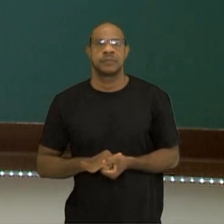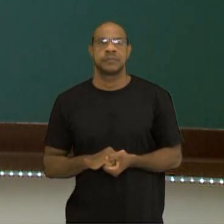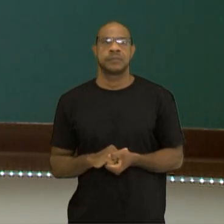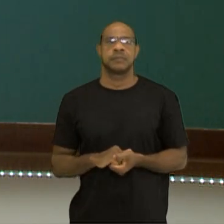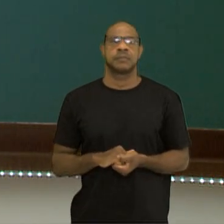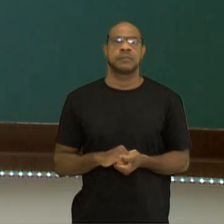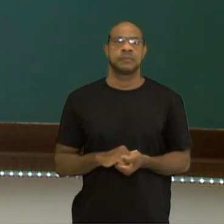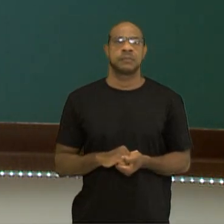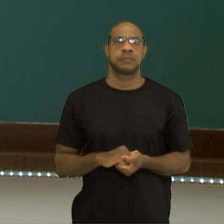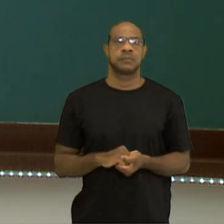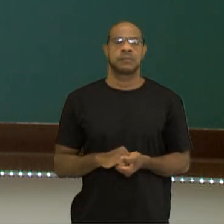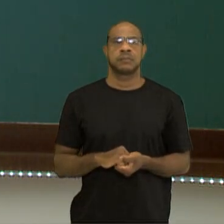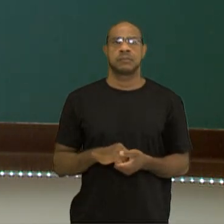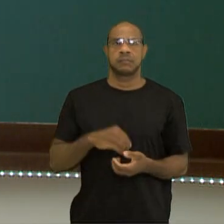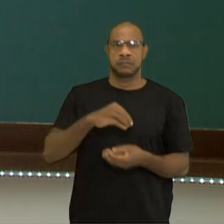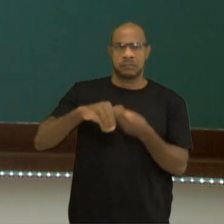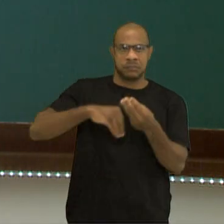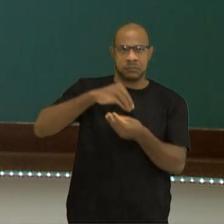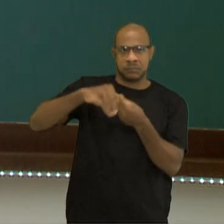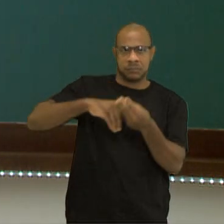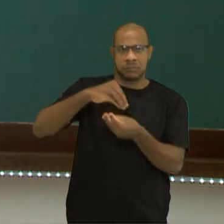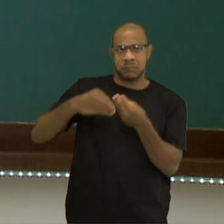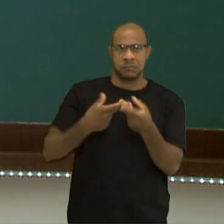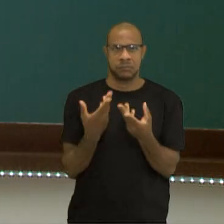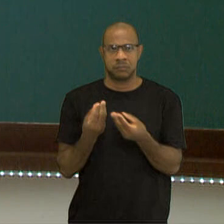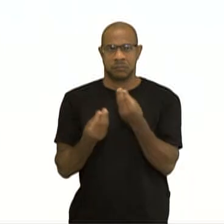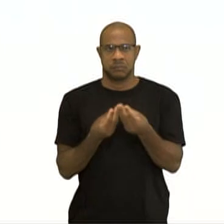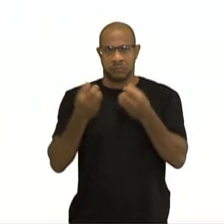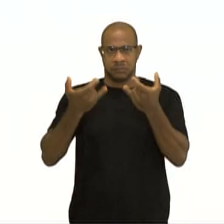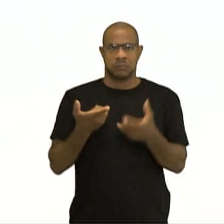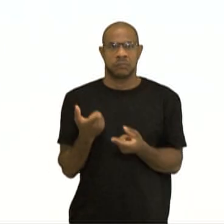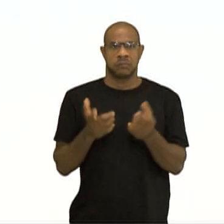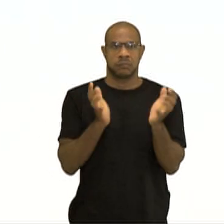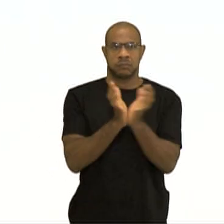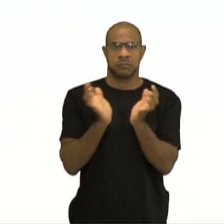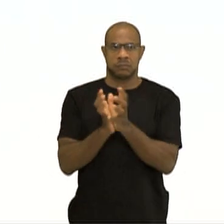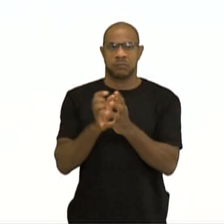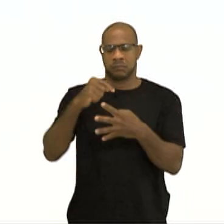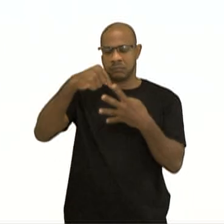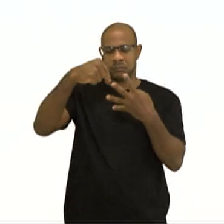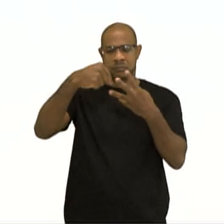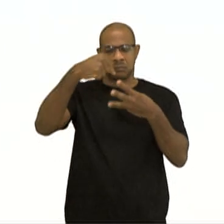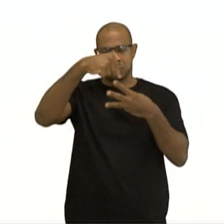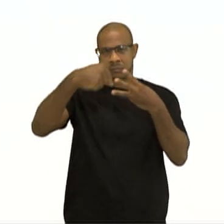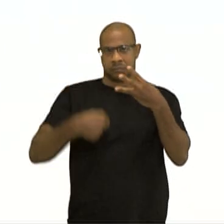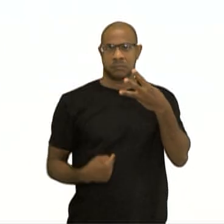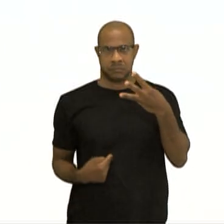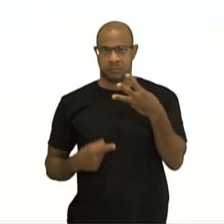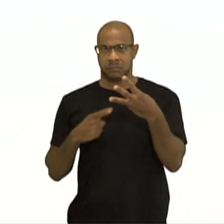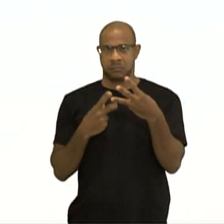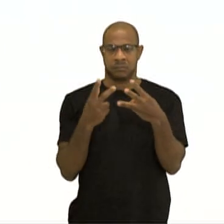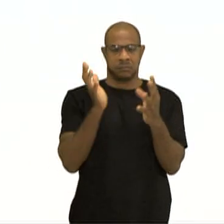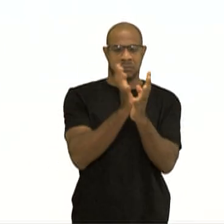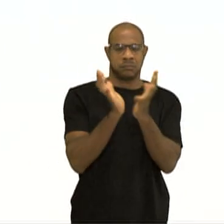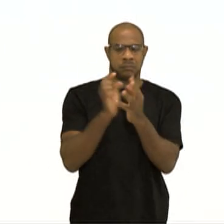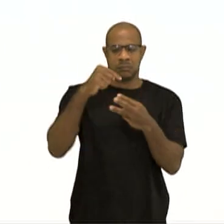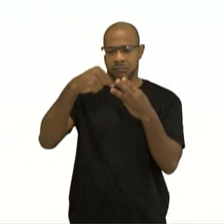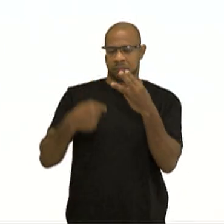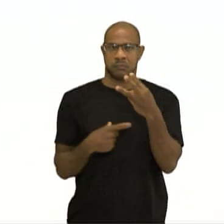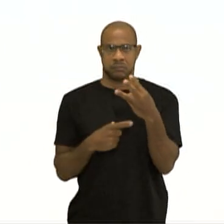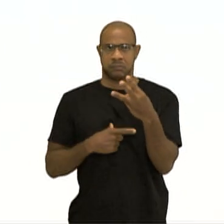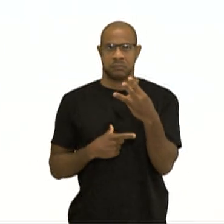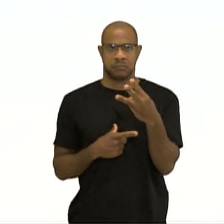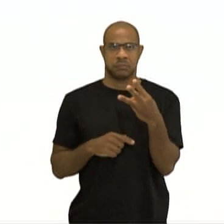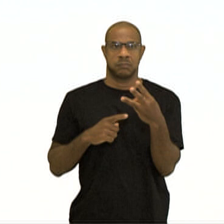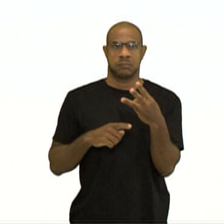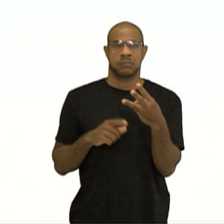As nossas soluções são classificadas então segundo a proporção entre o soluto e solvente dessa forma. Temos